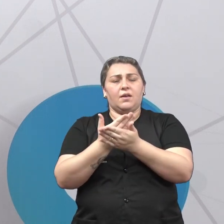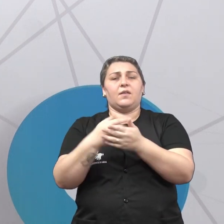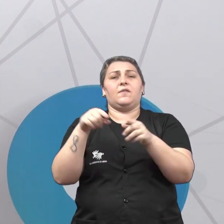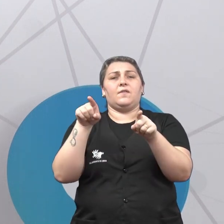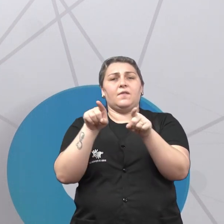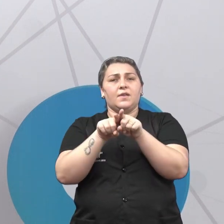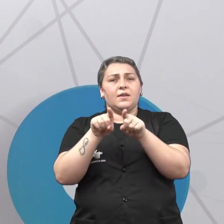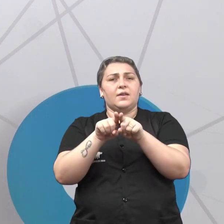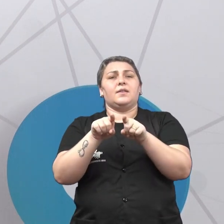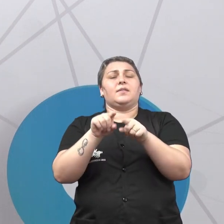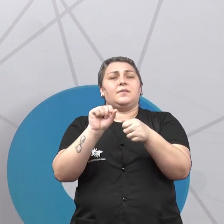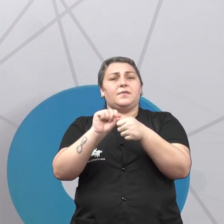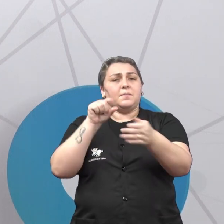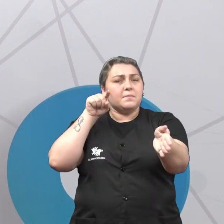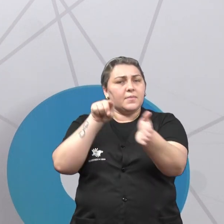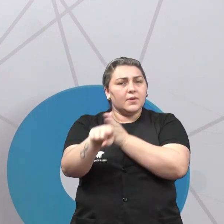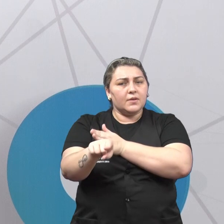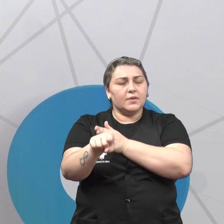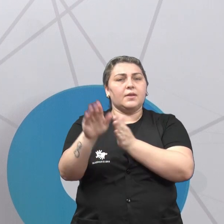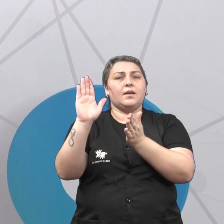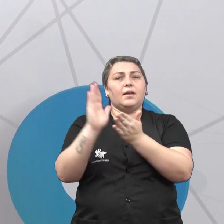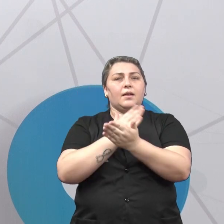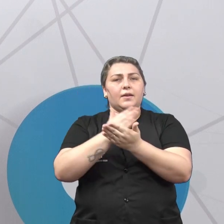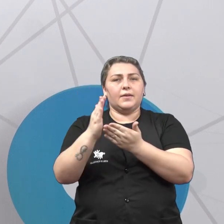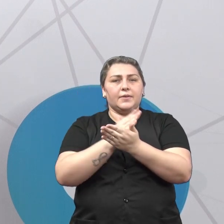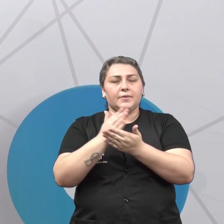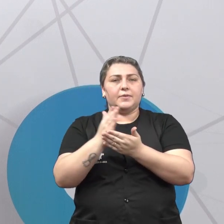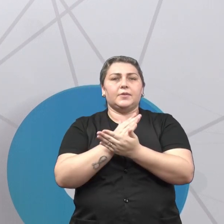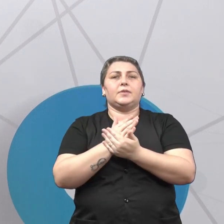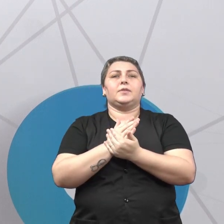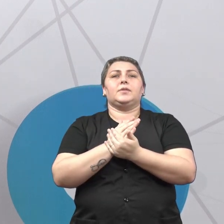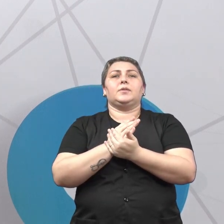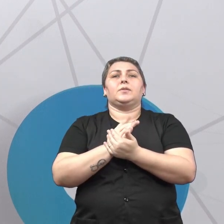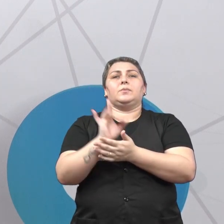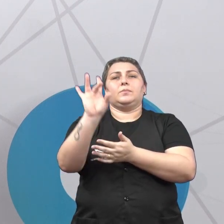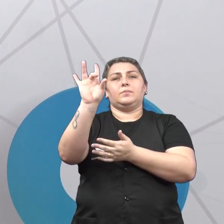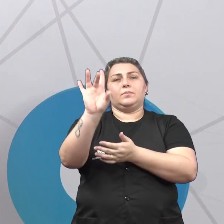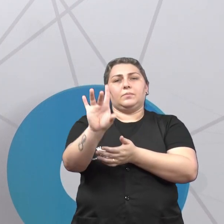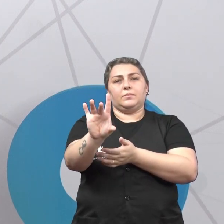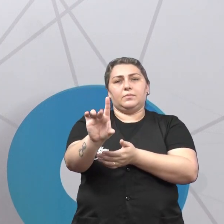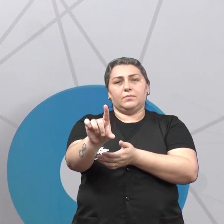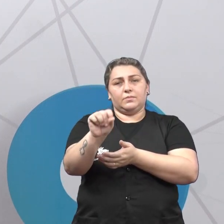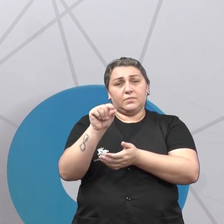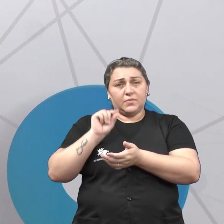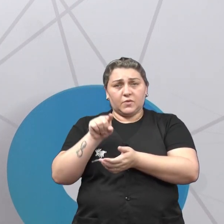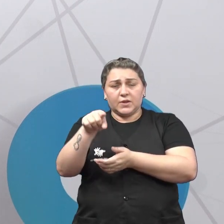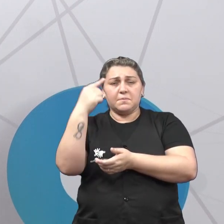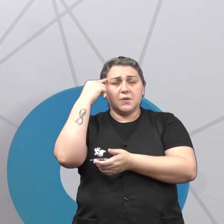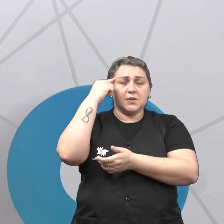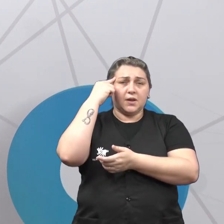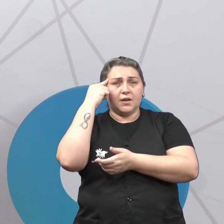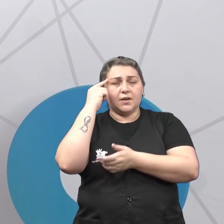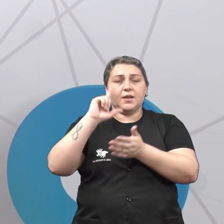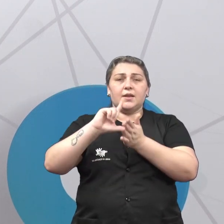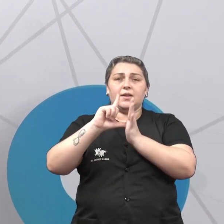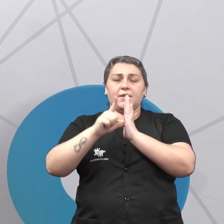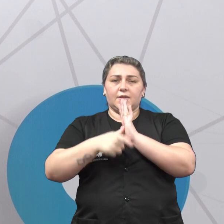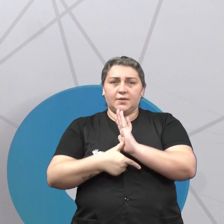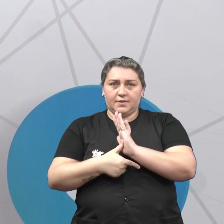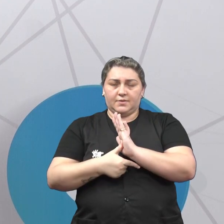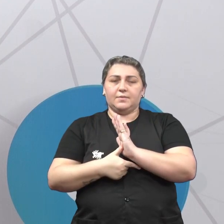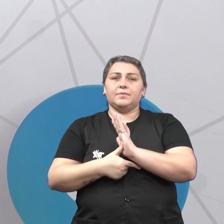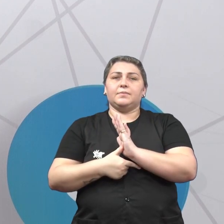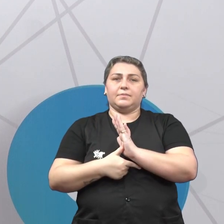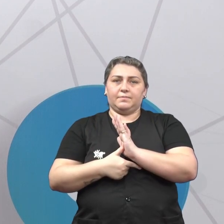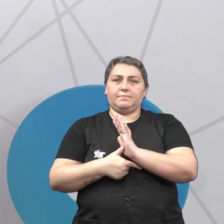algumas perguntas, vou dar algumas alternativas para vocês pensarem um pouquinho e depois a gente fala sobre a